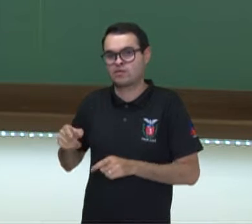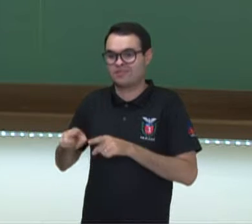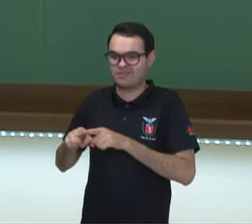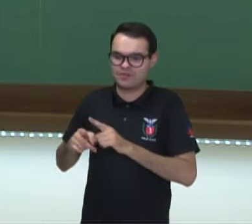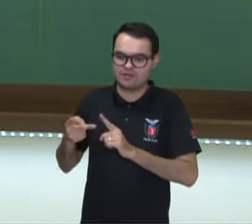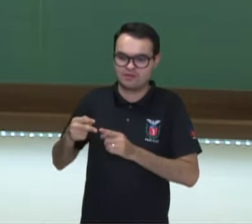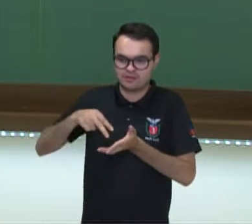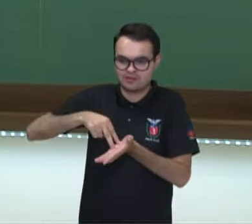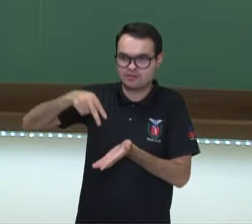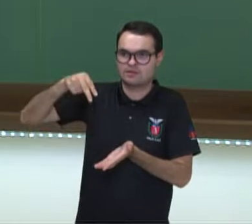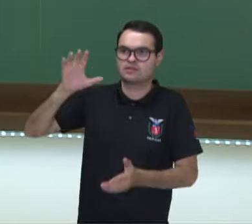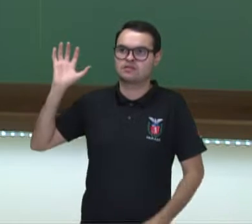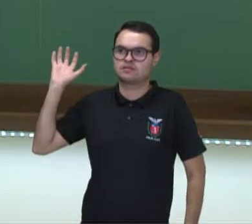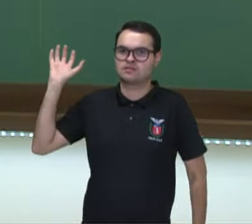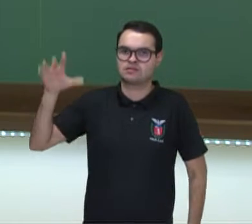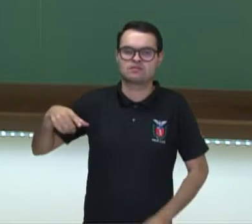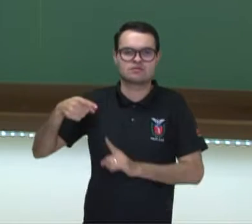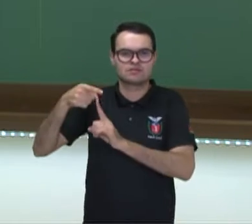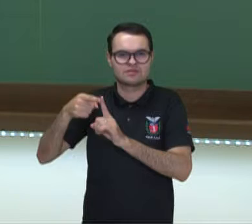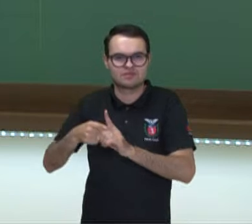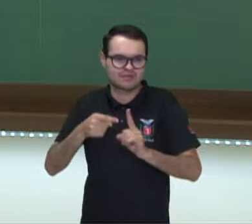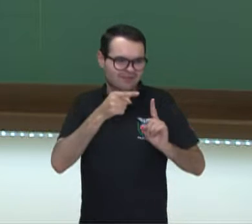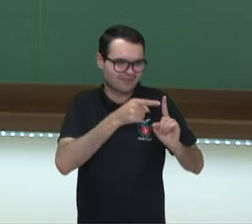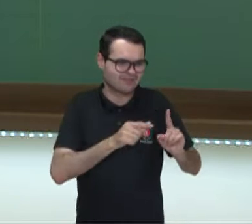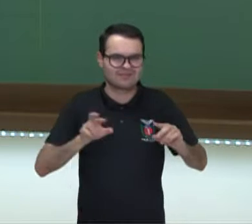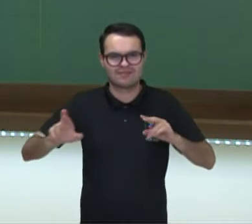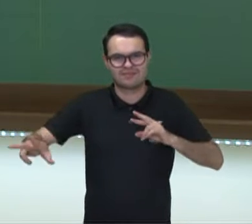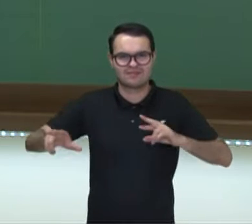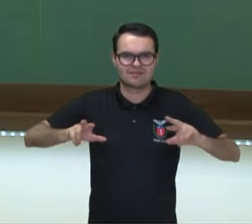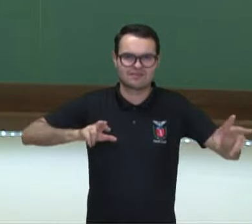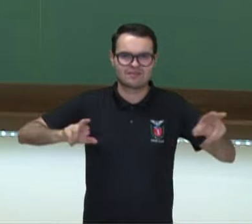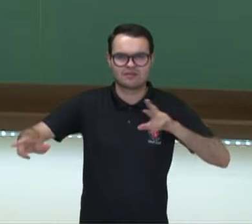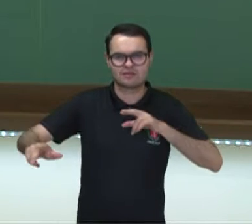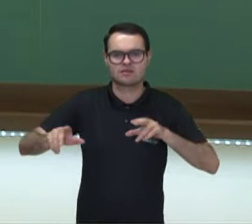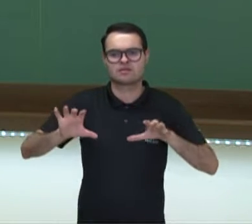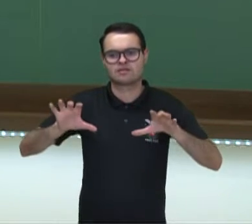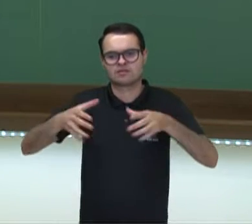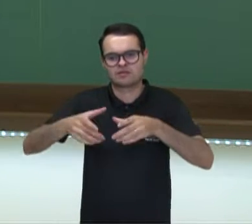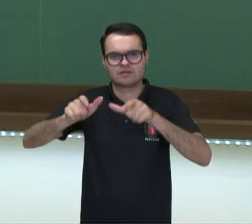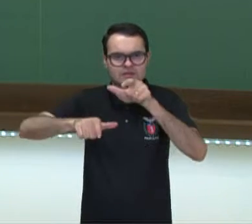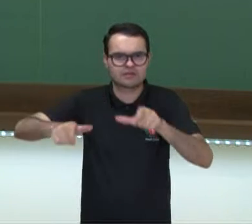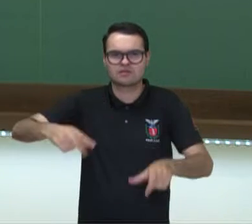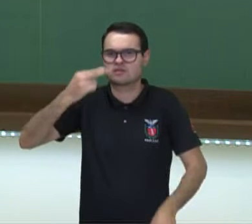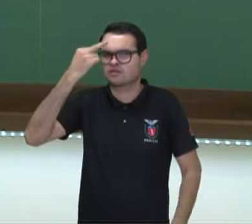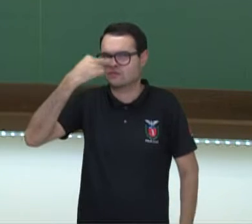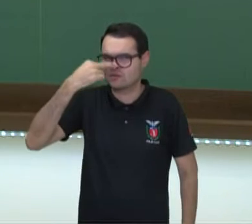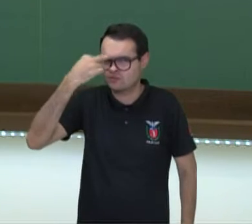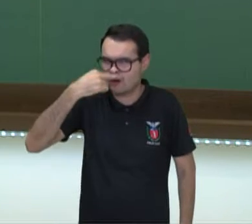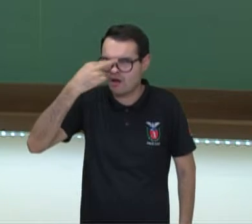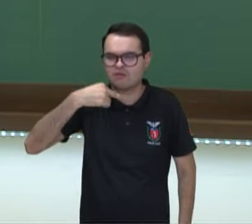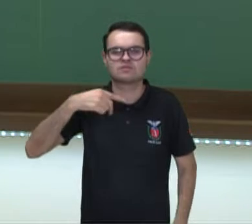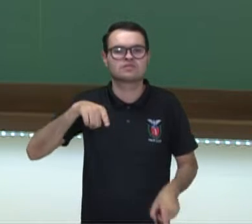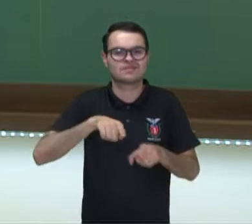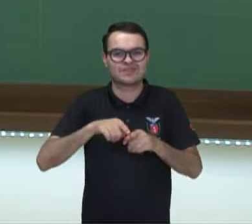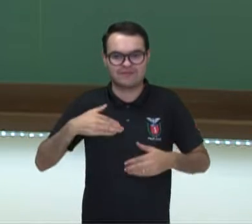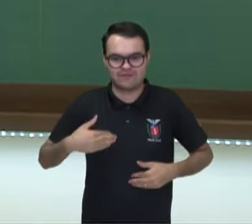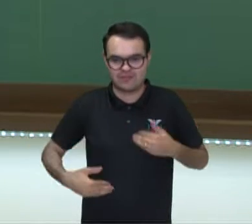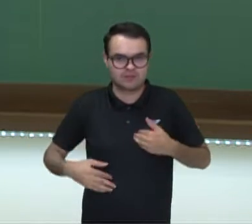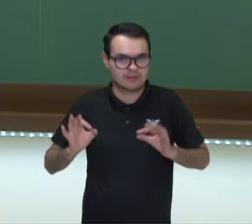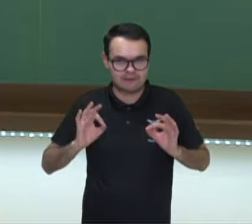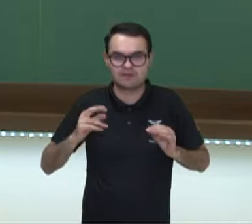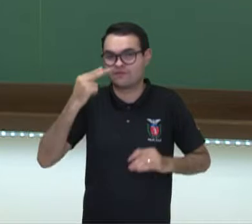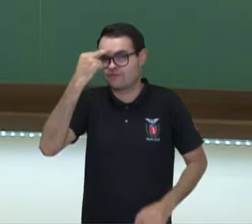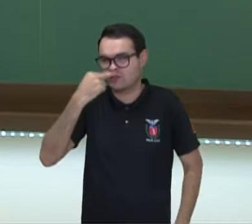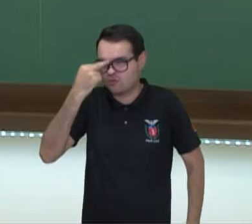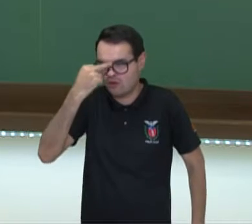estava no ar. E aí outros foram feitos, um deficiente físico, deficiente visual, desculpa.